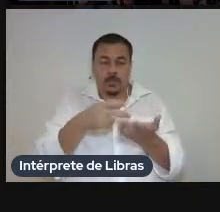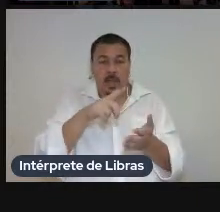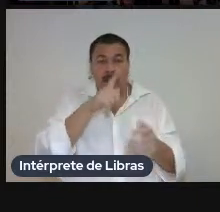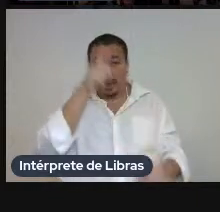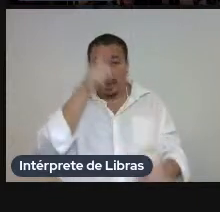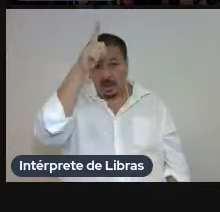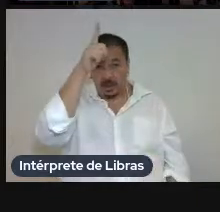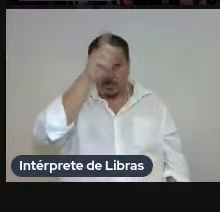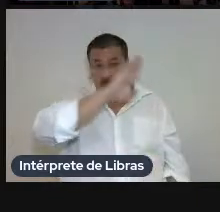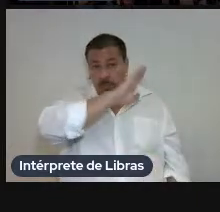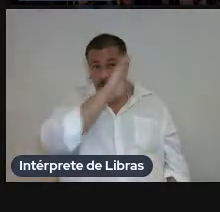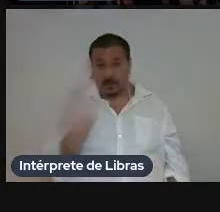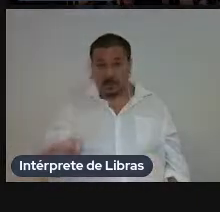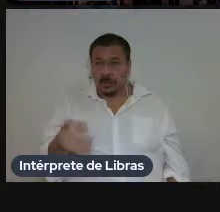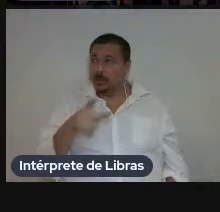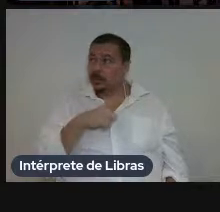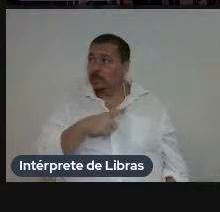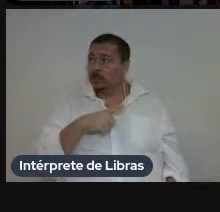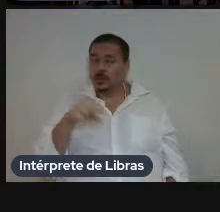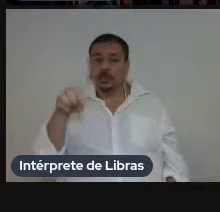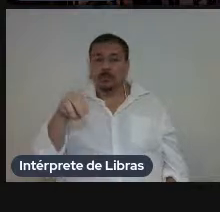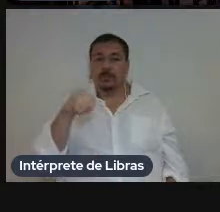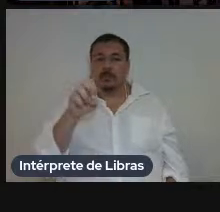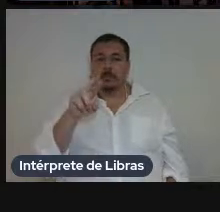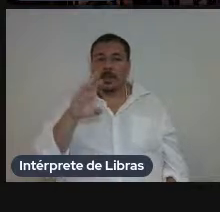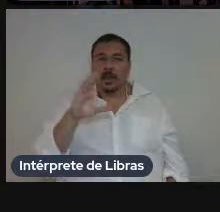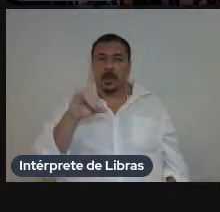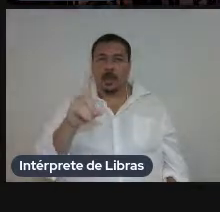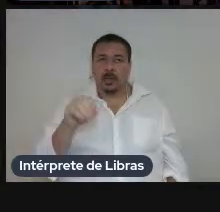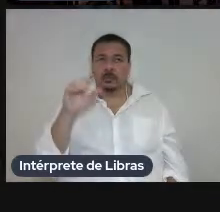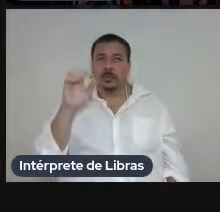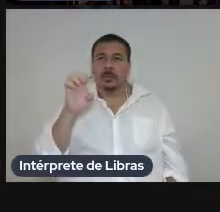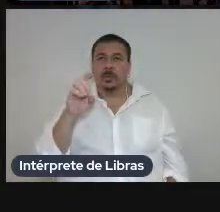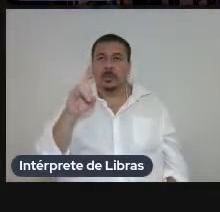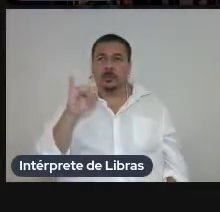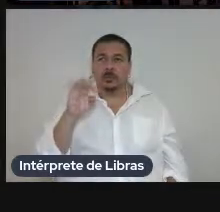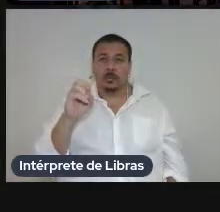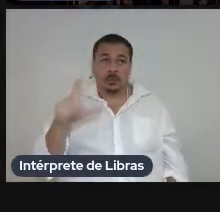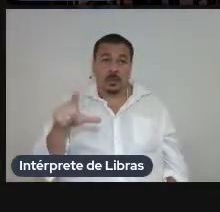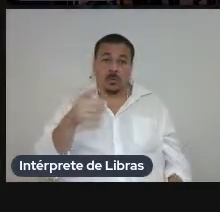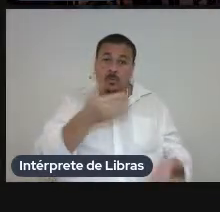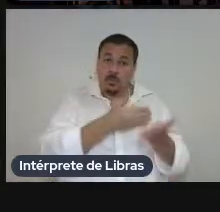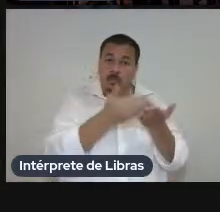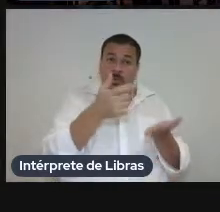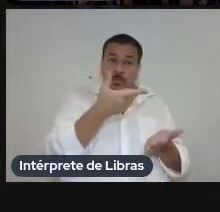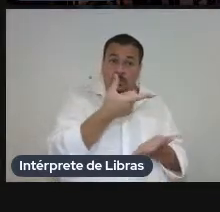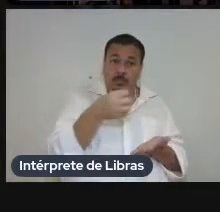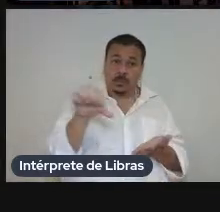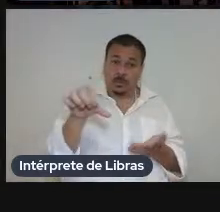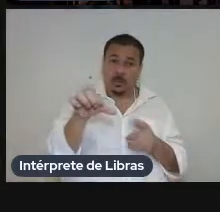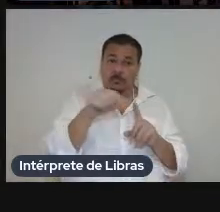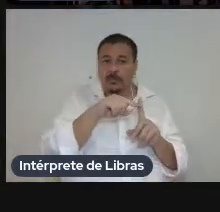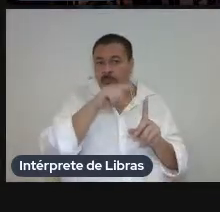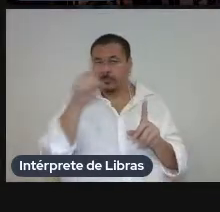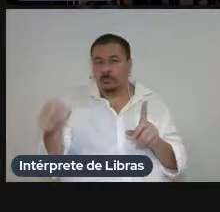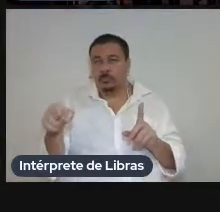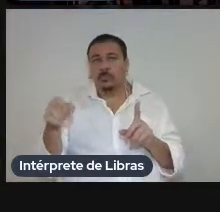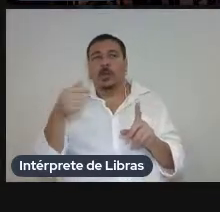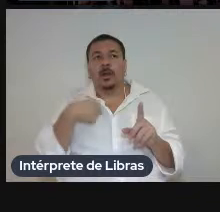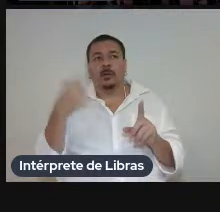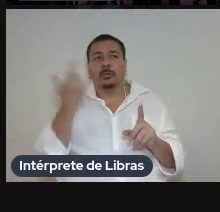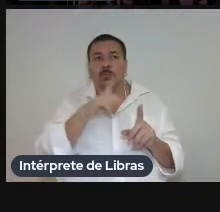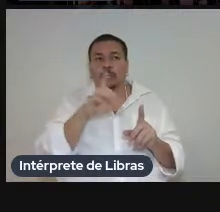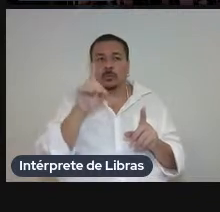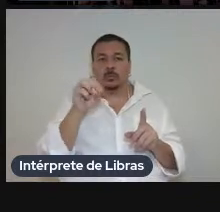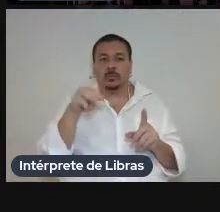que apareceram no mercado editorial a partir de 2009 com a entrada em domínio público